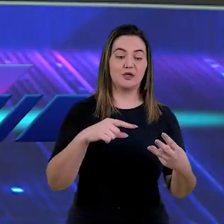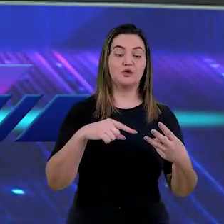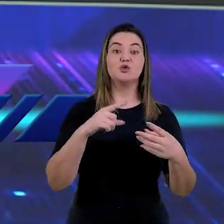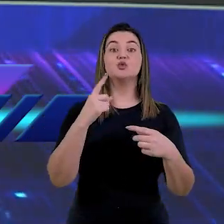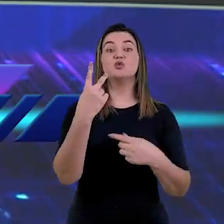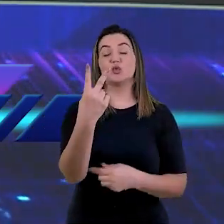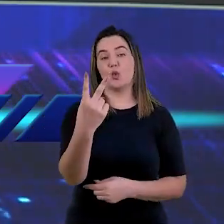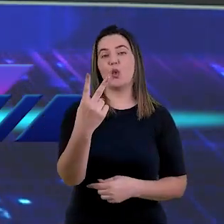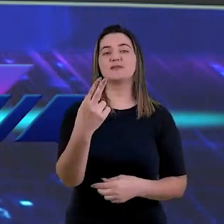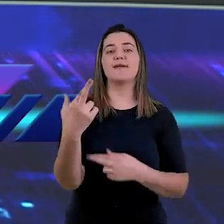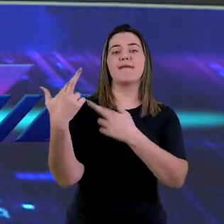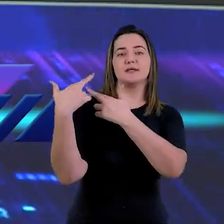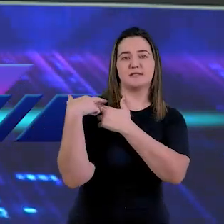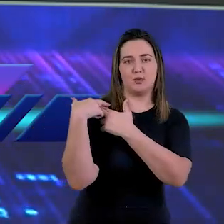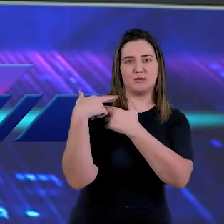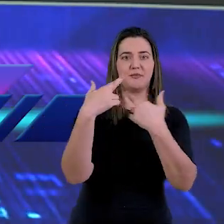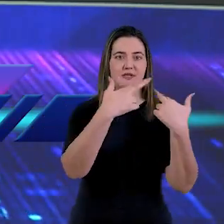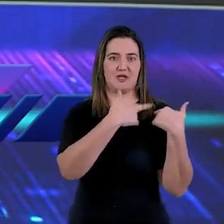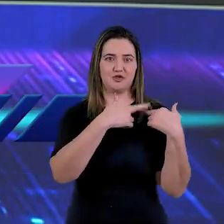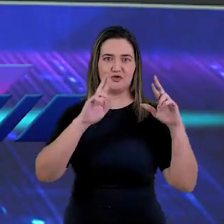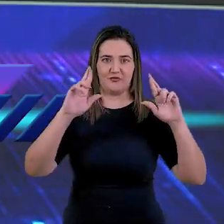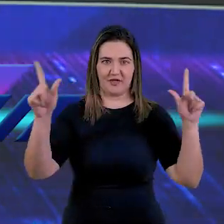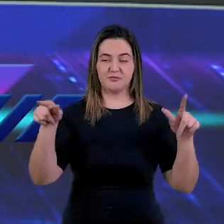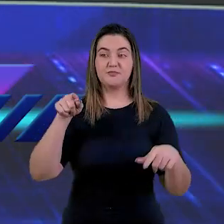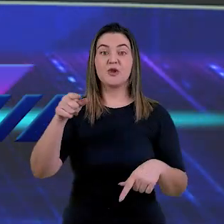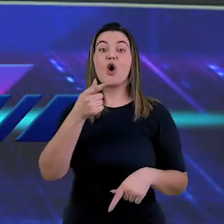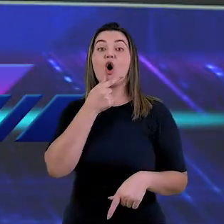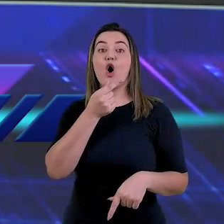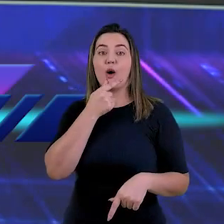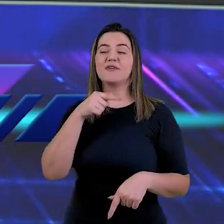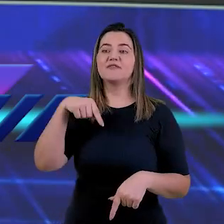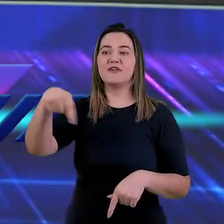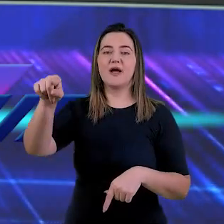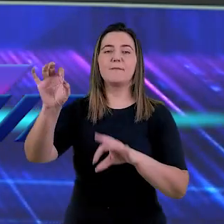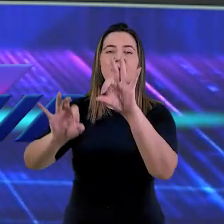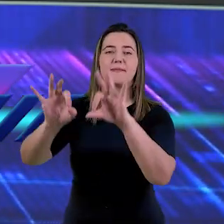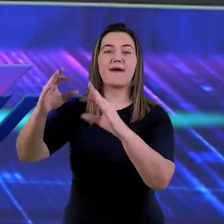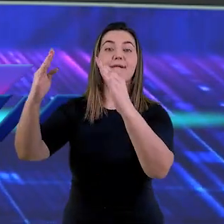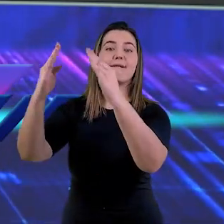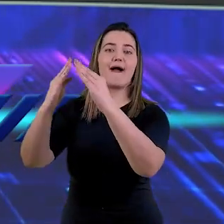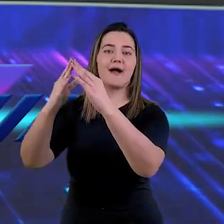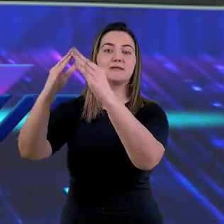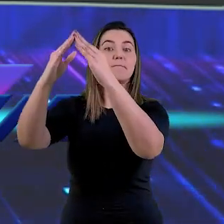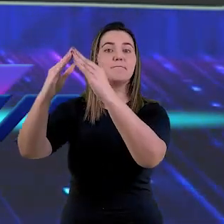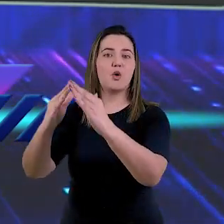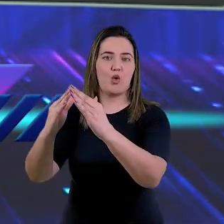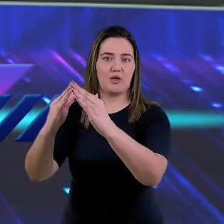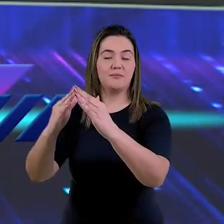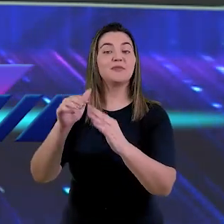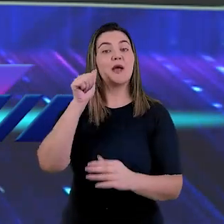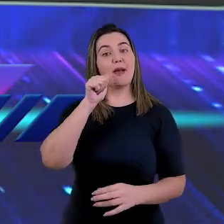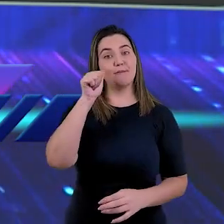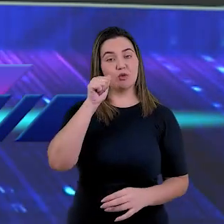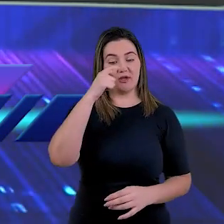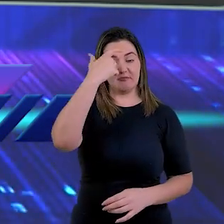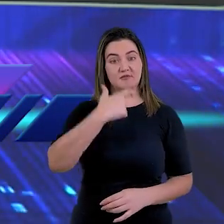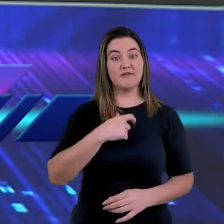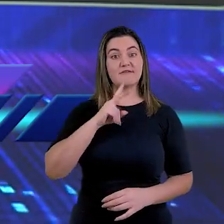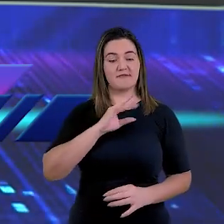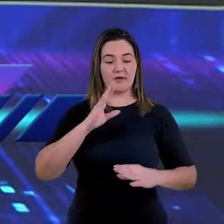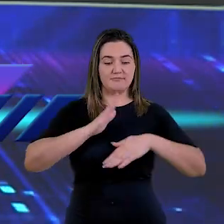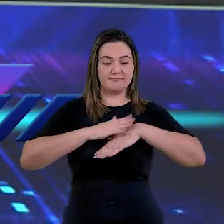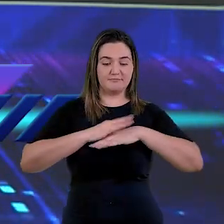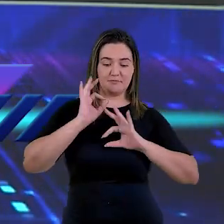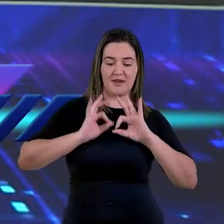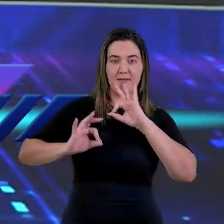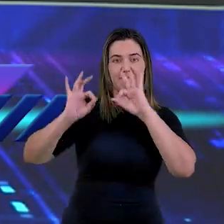duas responsabilidades diferentes. O noivo vai preparar onde o casal vai morar e a noiva vai se preparar para o casamento.